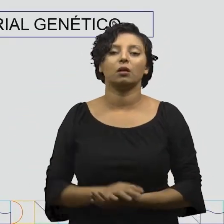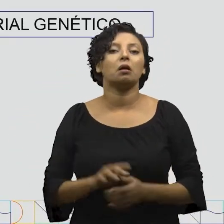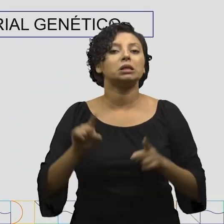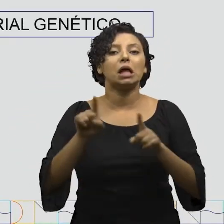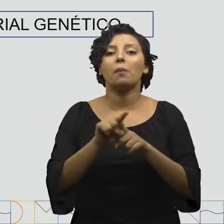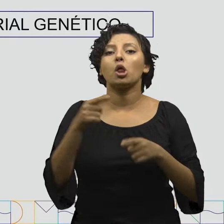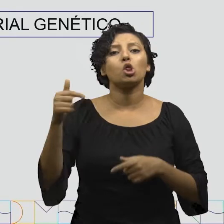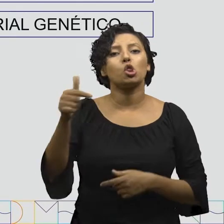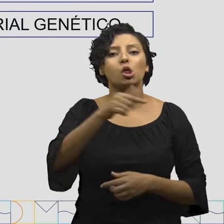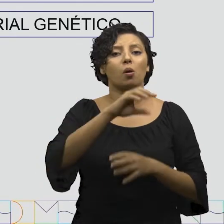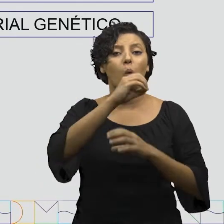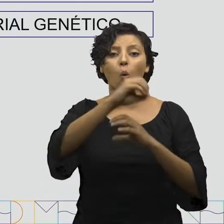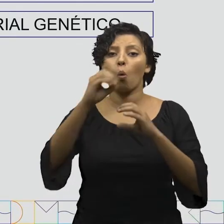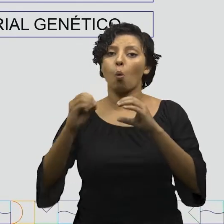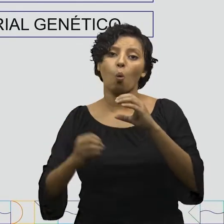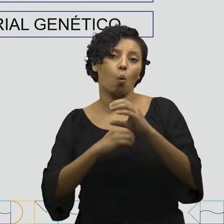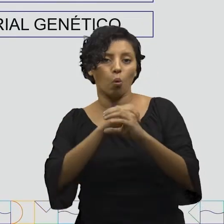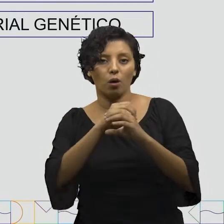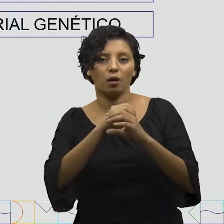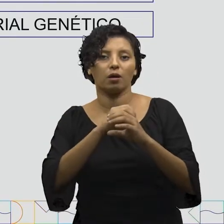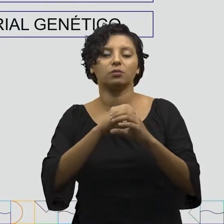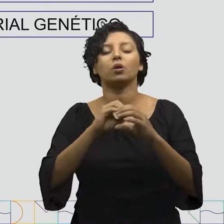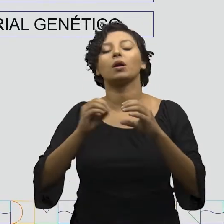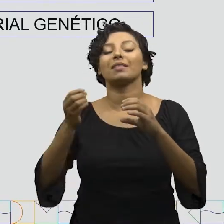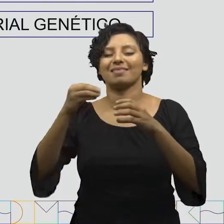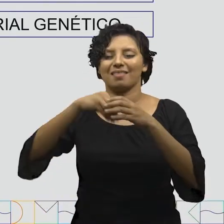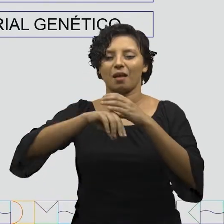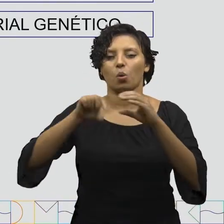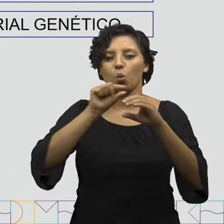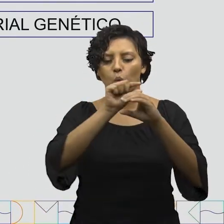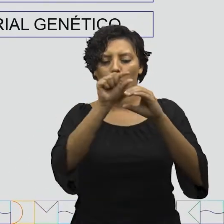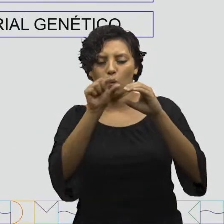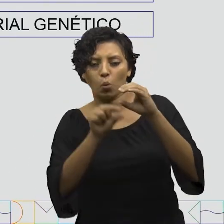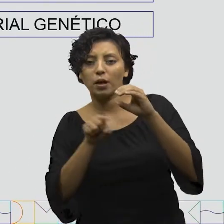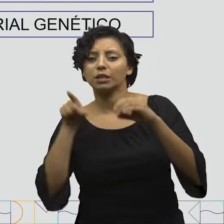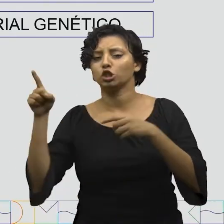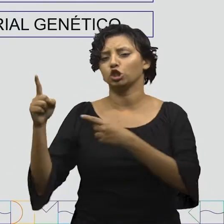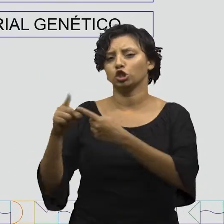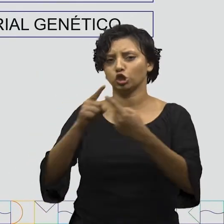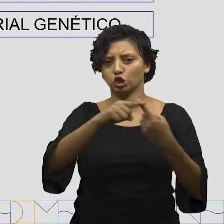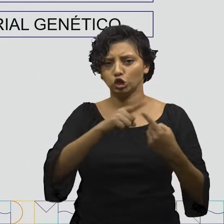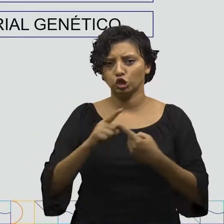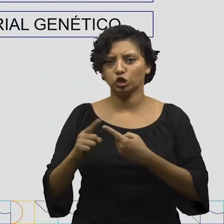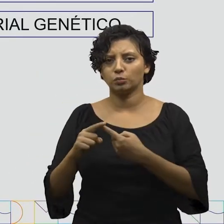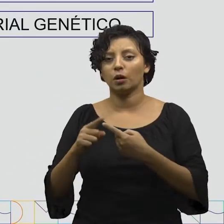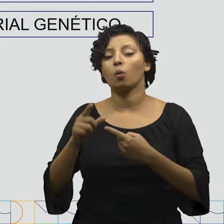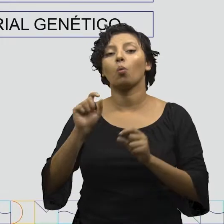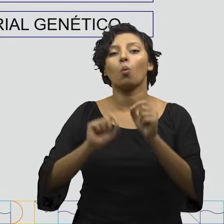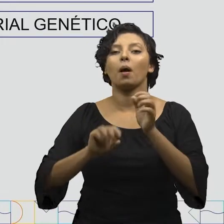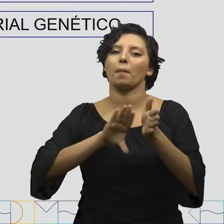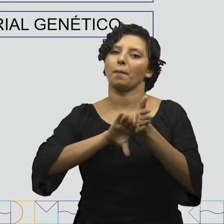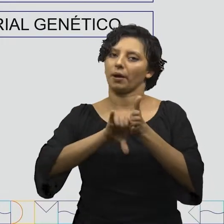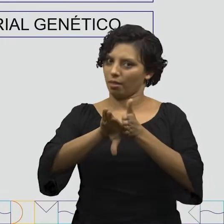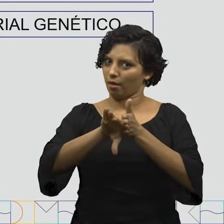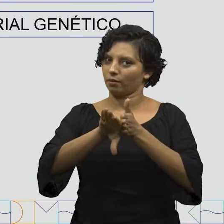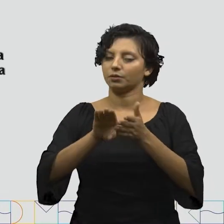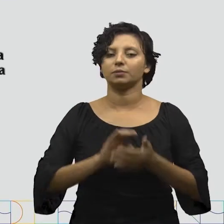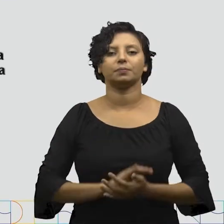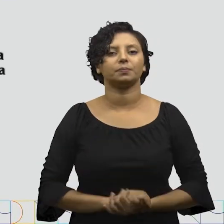apresentam organelas com membranas. Esse tipo de célula é encontrado em bactérias.